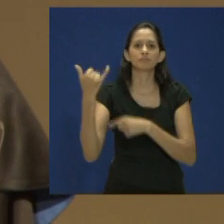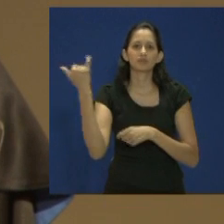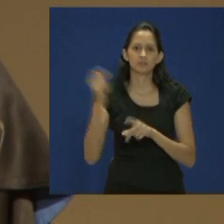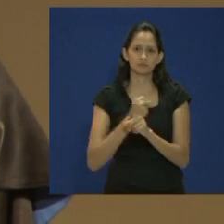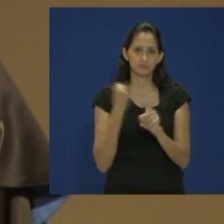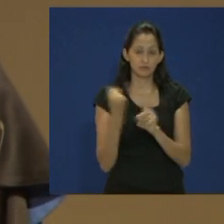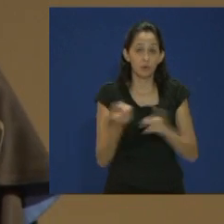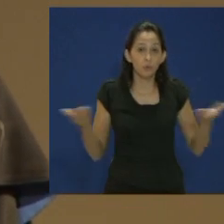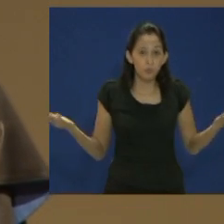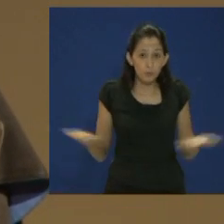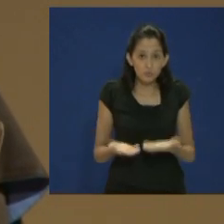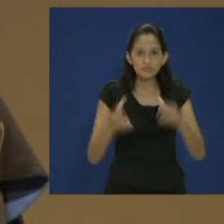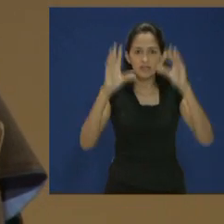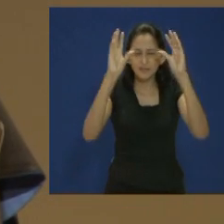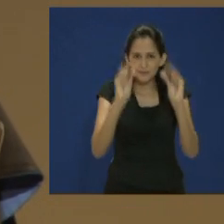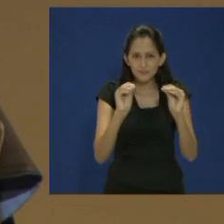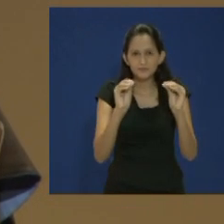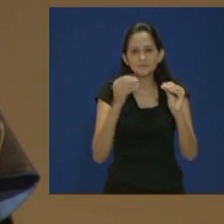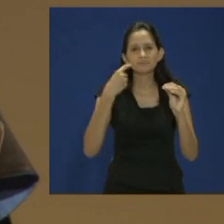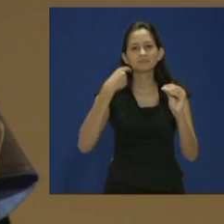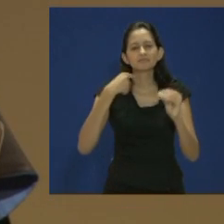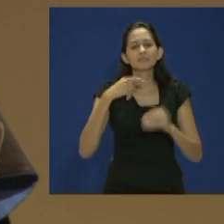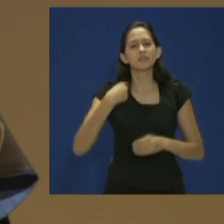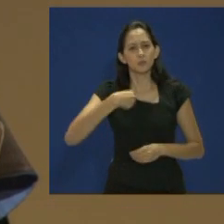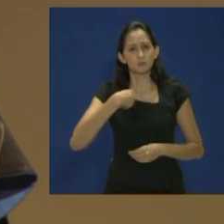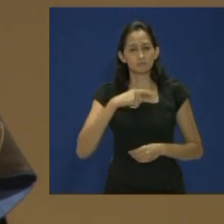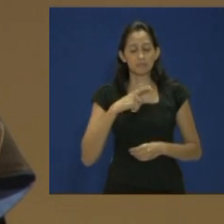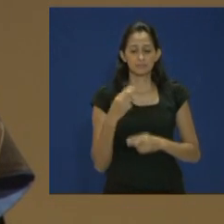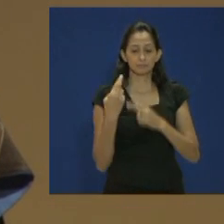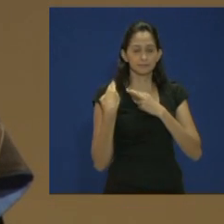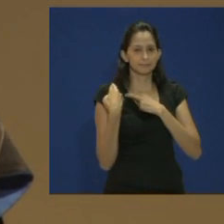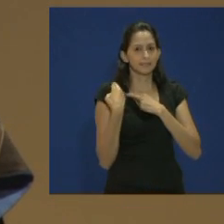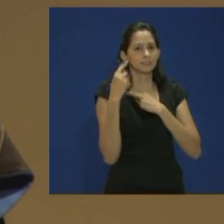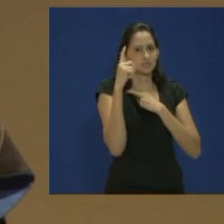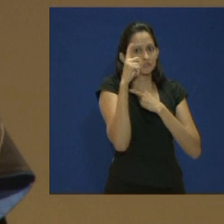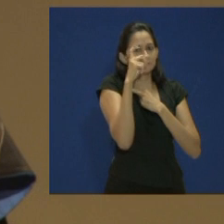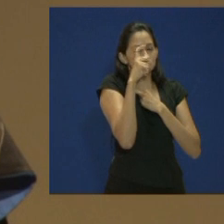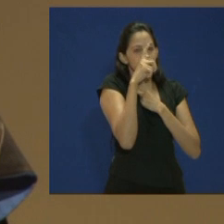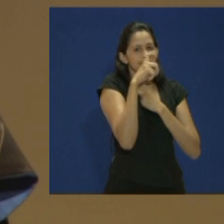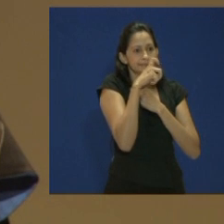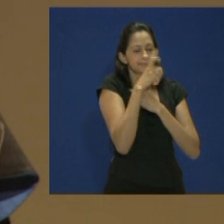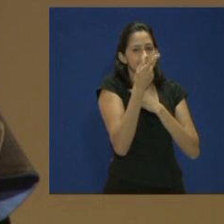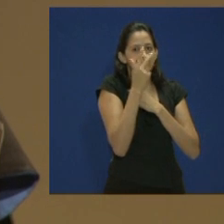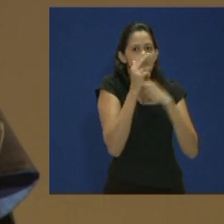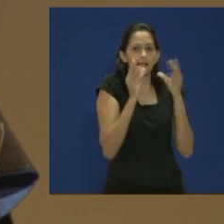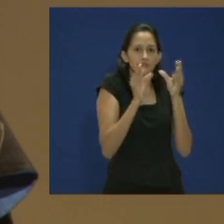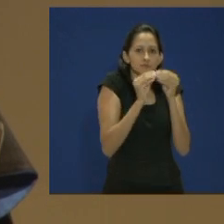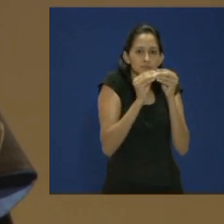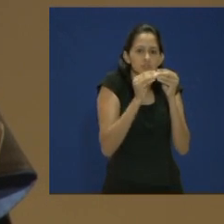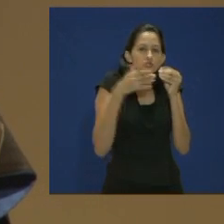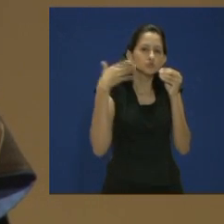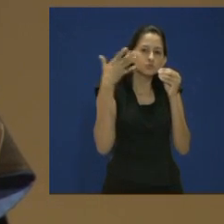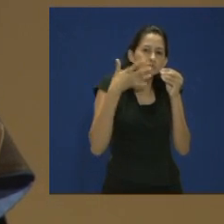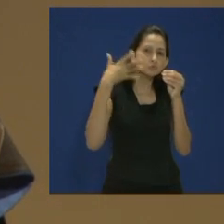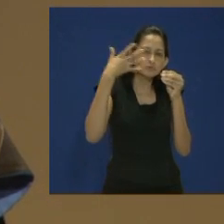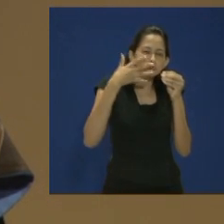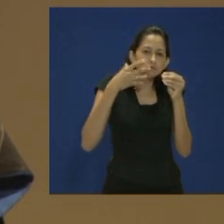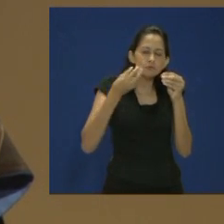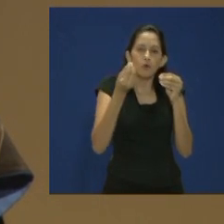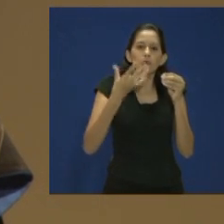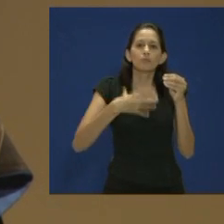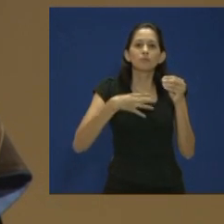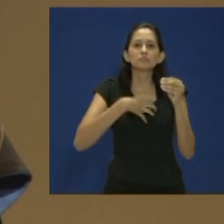Hoje, nesta noite, tenho a difícil tarefa de colocar em um breve discurso boa parte dos